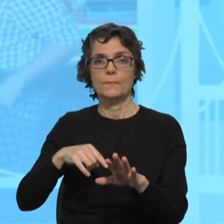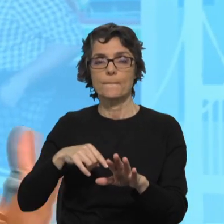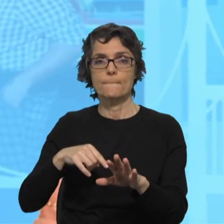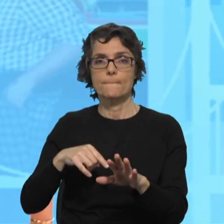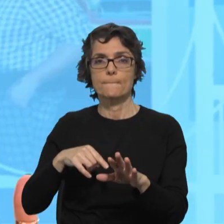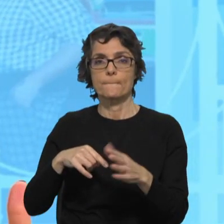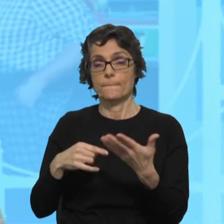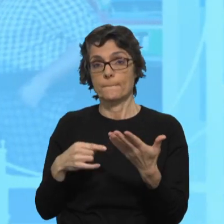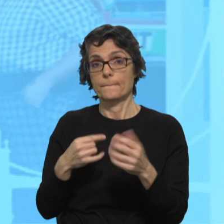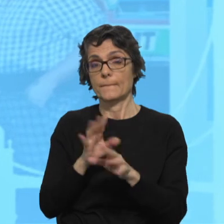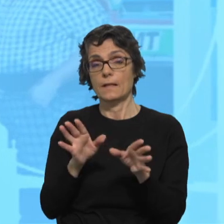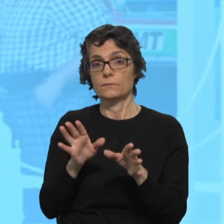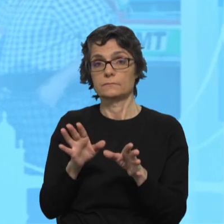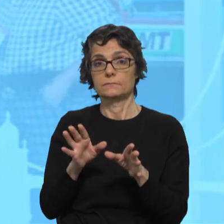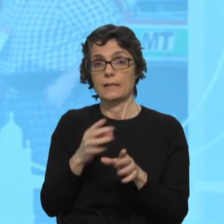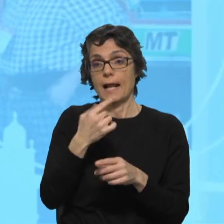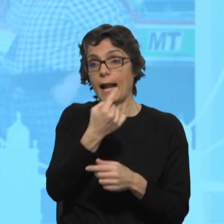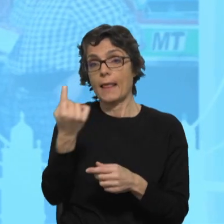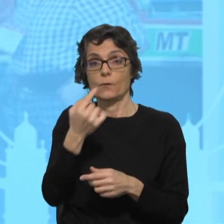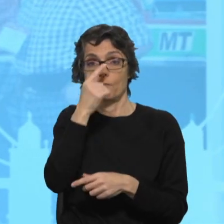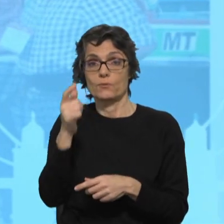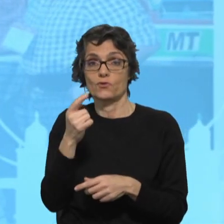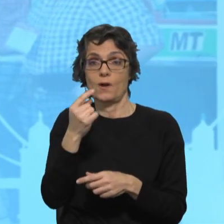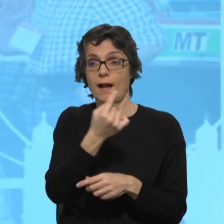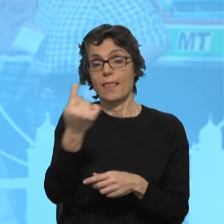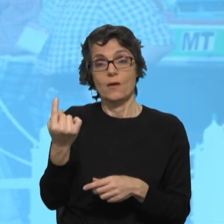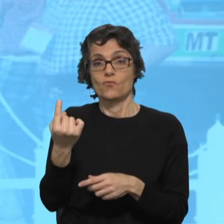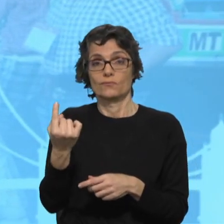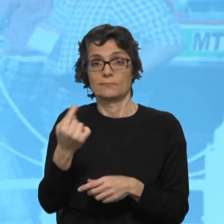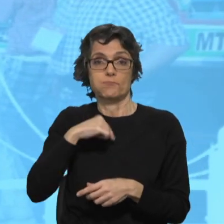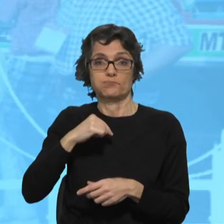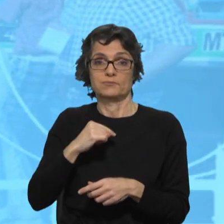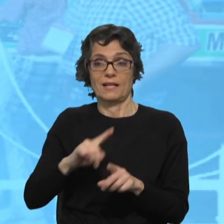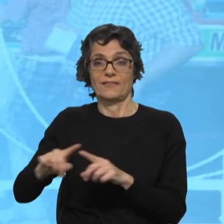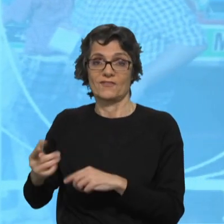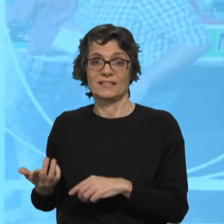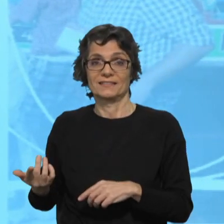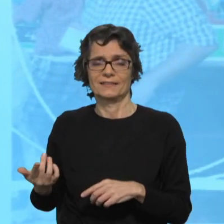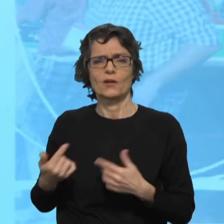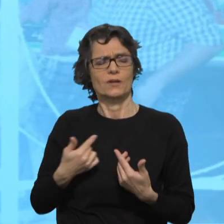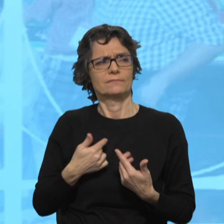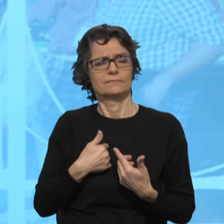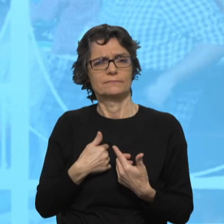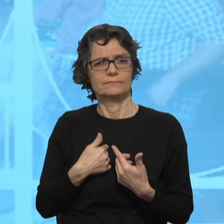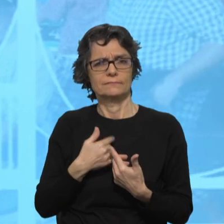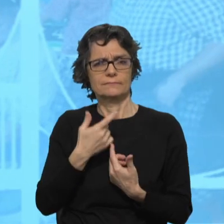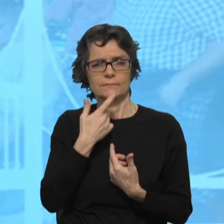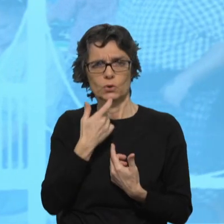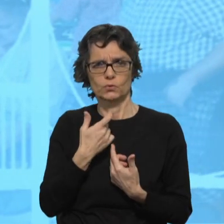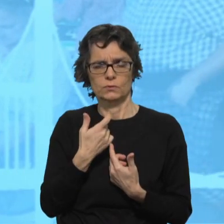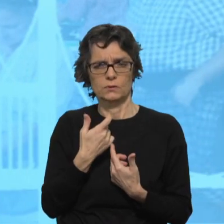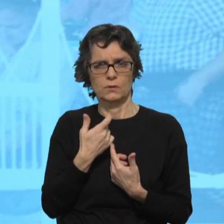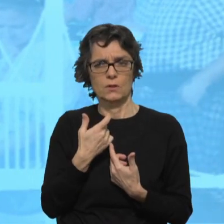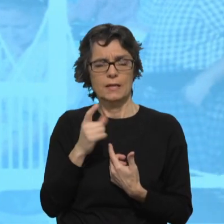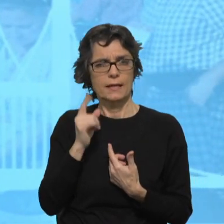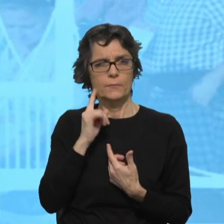país não é todo como nós, não é? Como é que nós podemos formar, formar-nos como cidadãos? E aqui eu acho que é